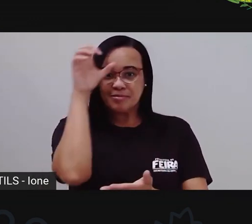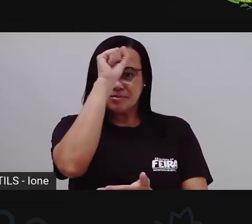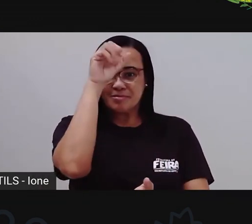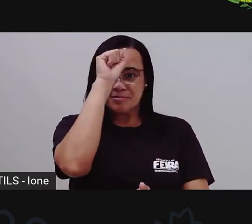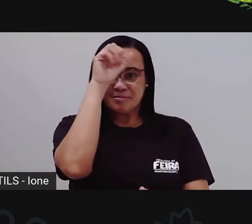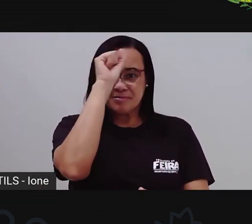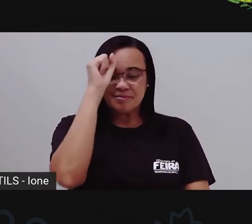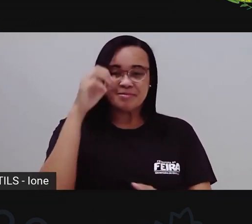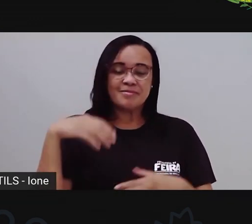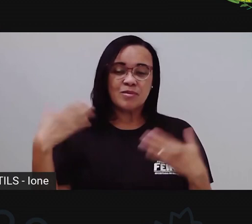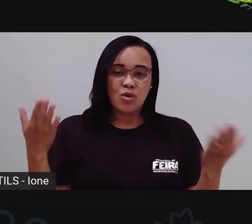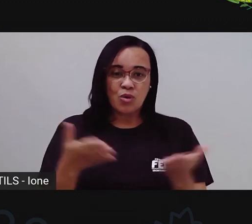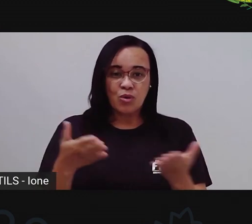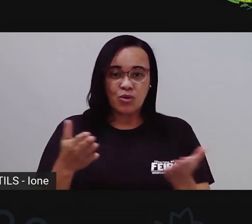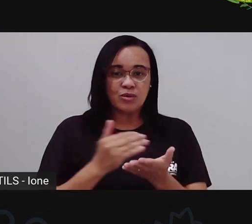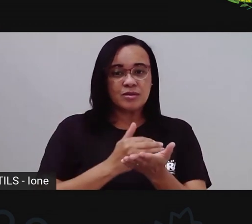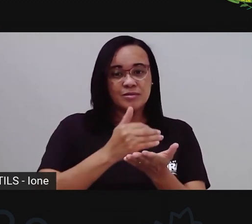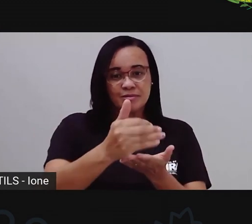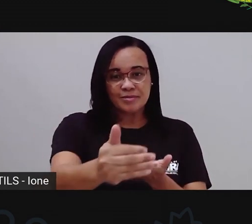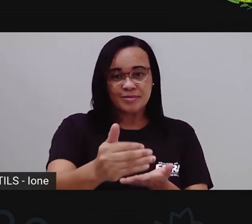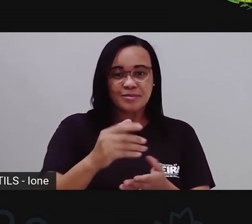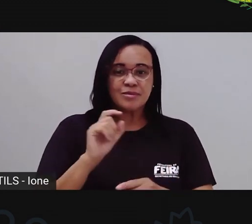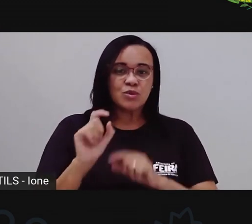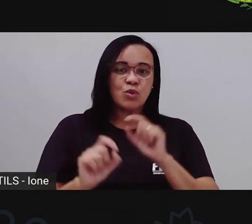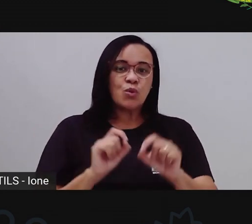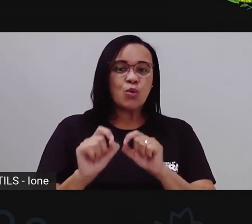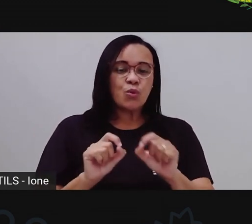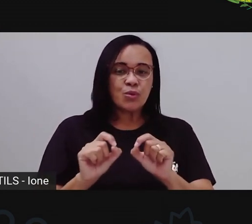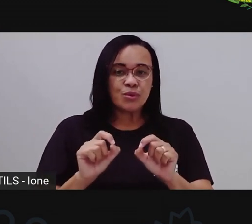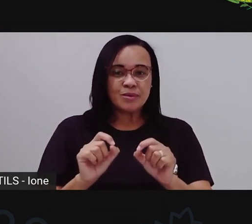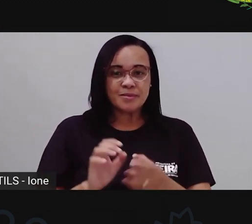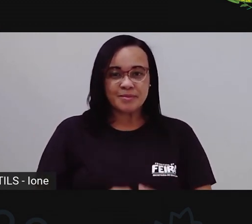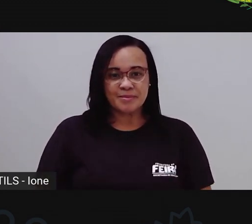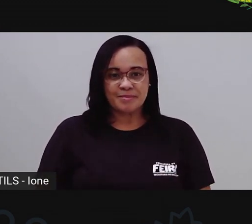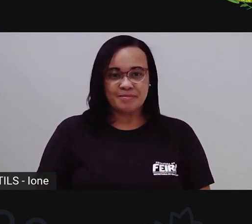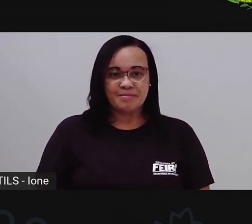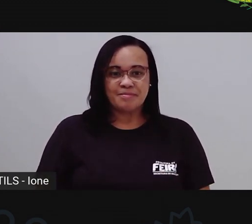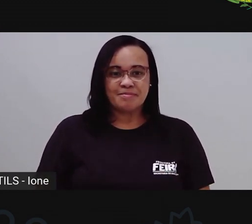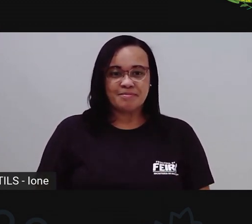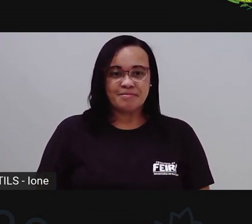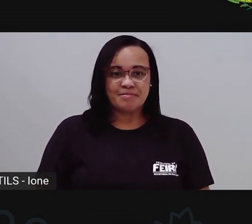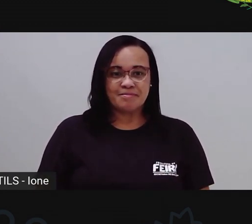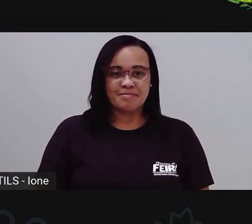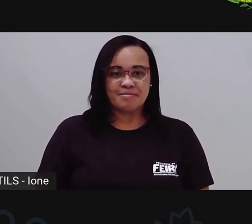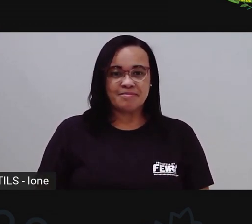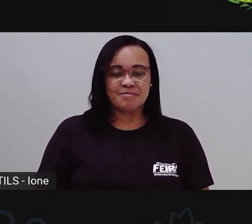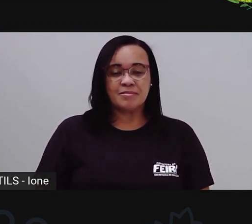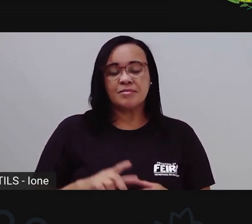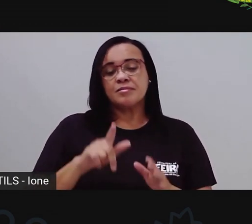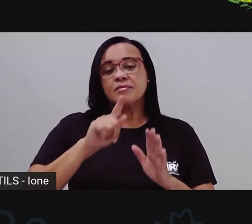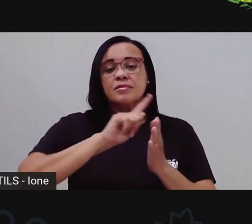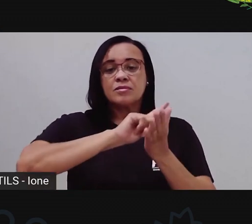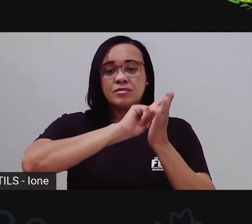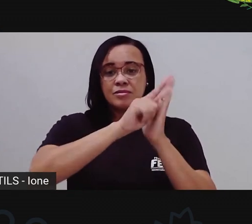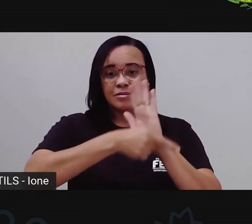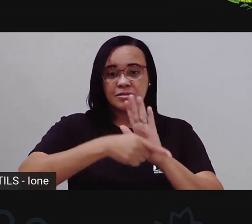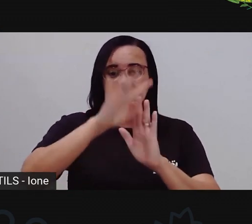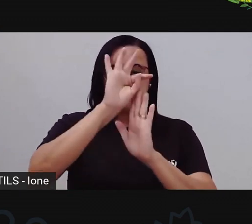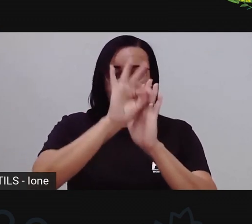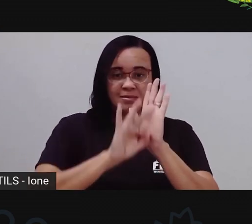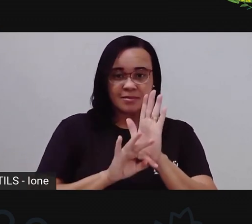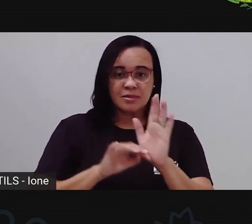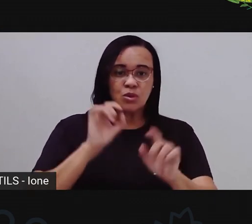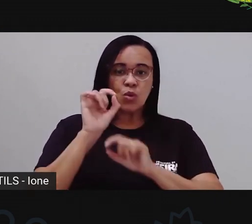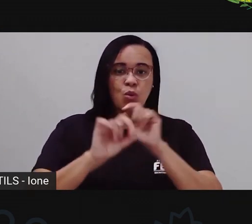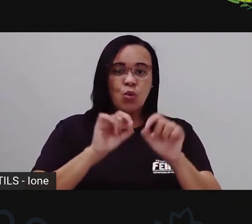Então, hoje nós vamos dar continuidade ao nosso gênero textual que nós estamos estudando, que